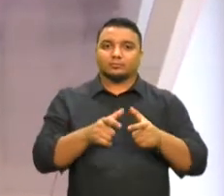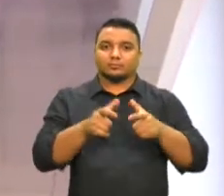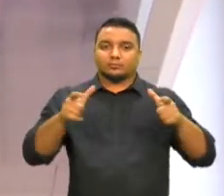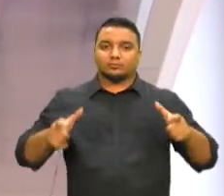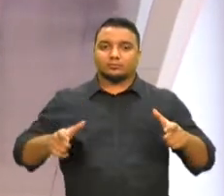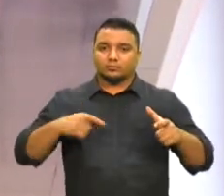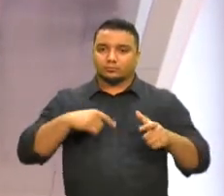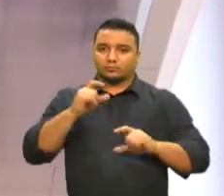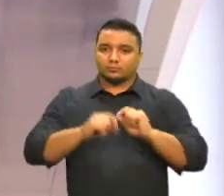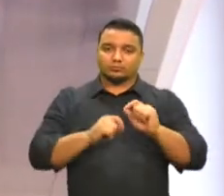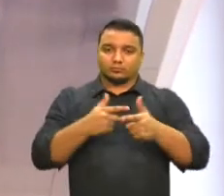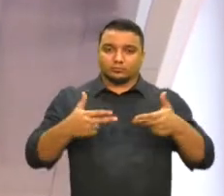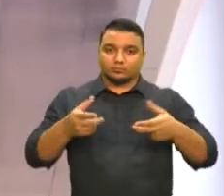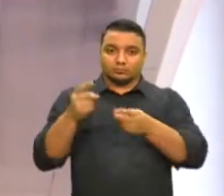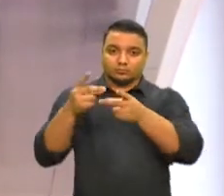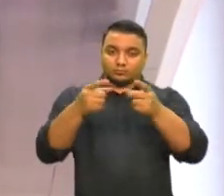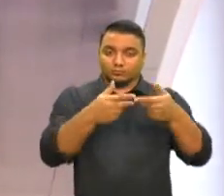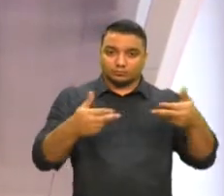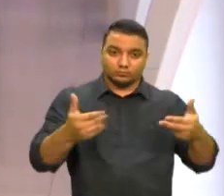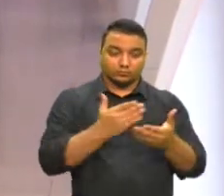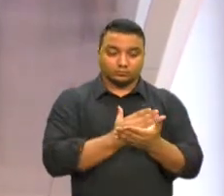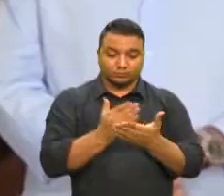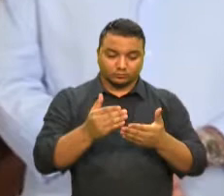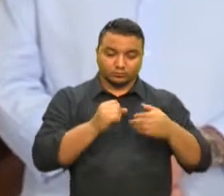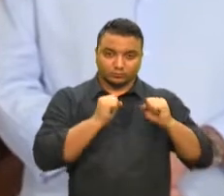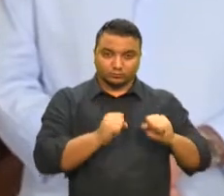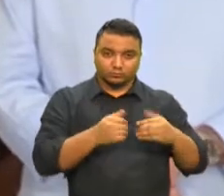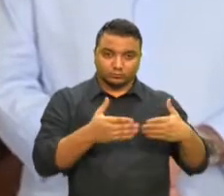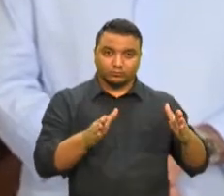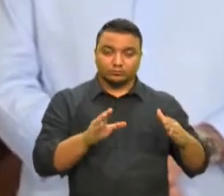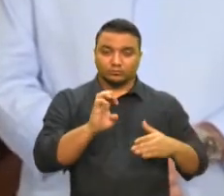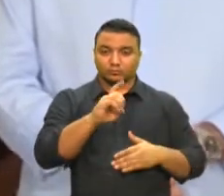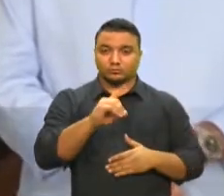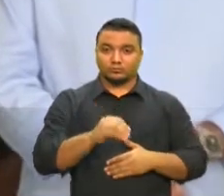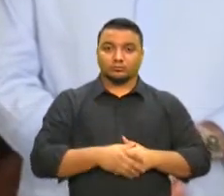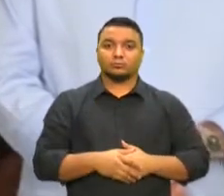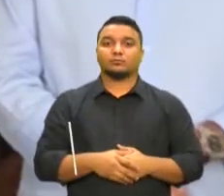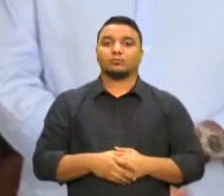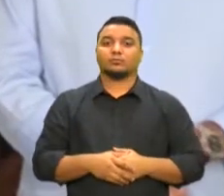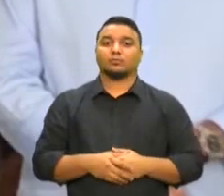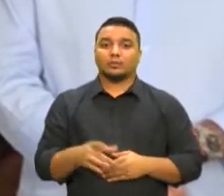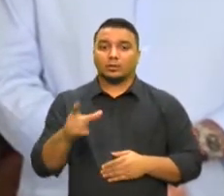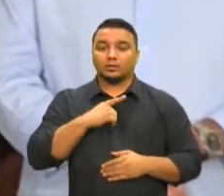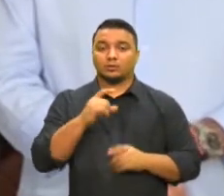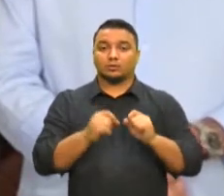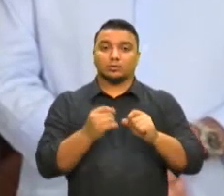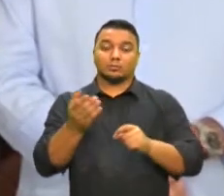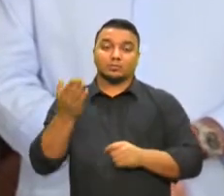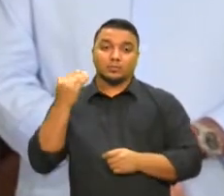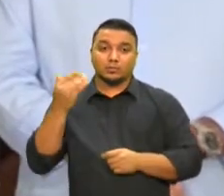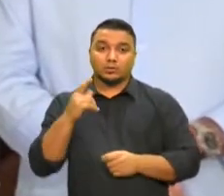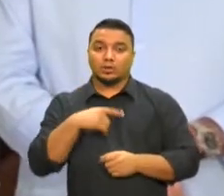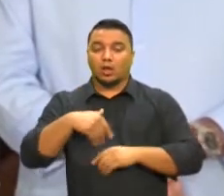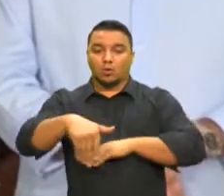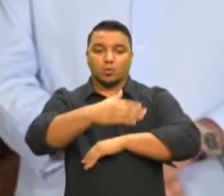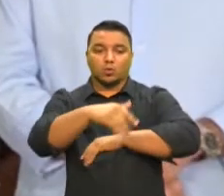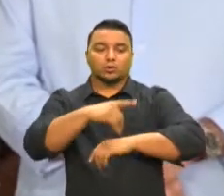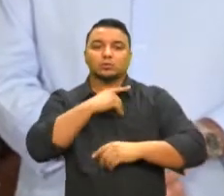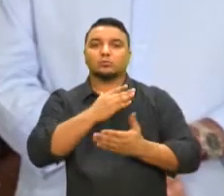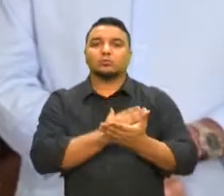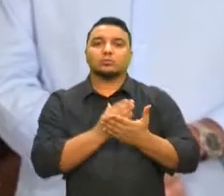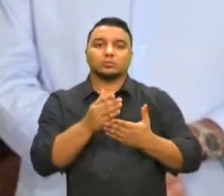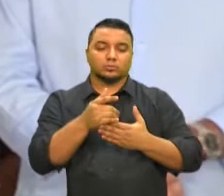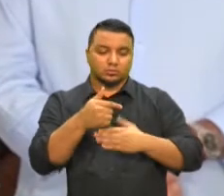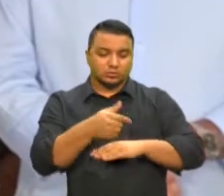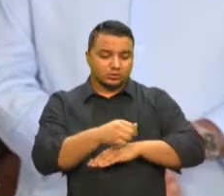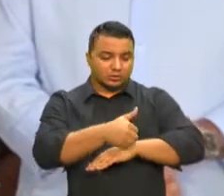funcionamento do comércio, que poderá abrir mais cedo. No caso do comércio, o comércio de rua estava funcionando a partir